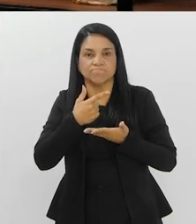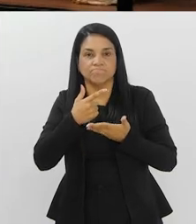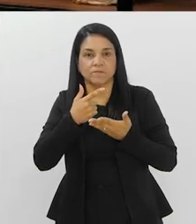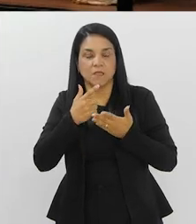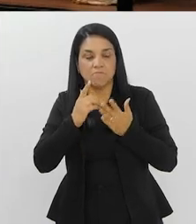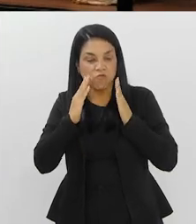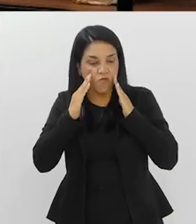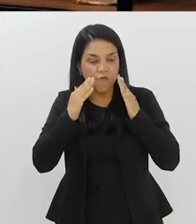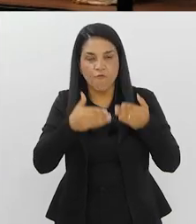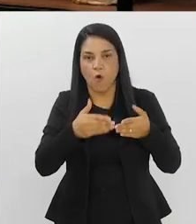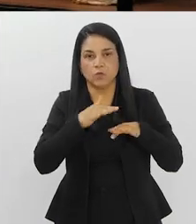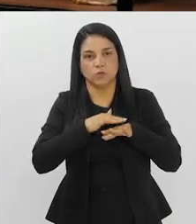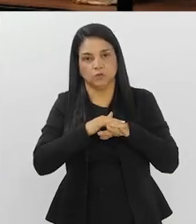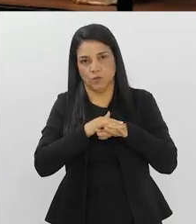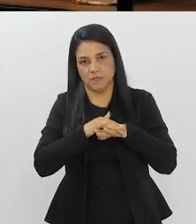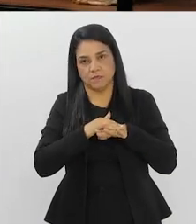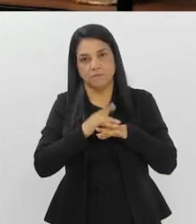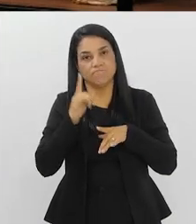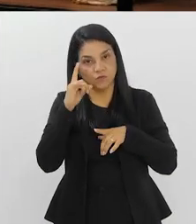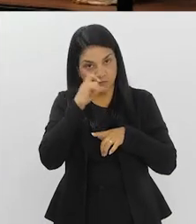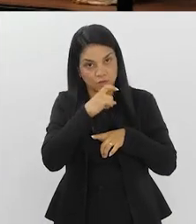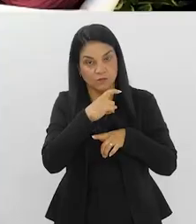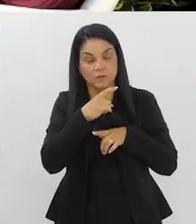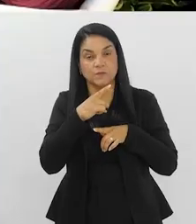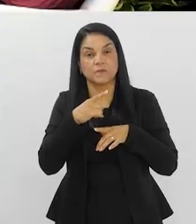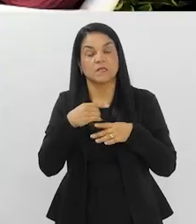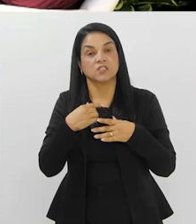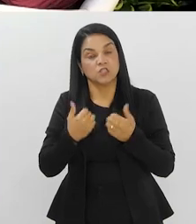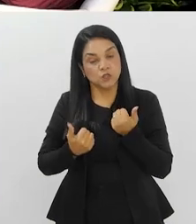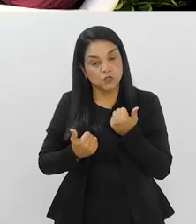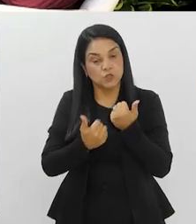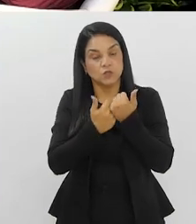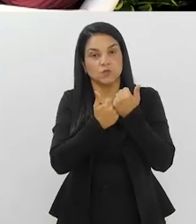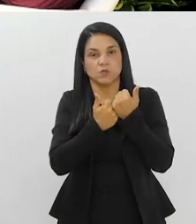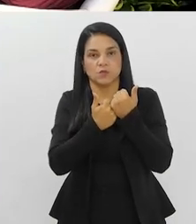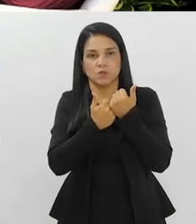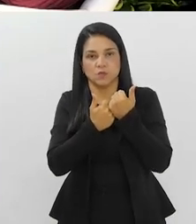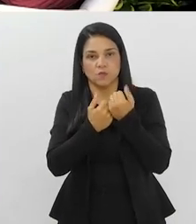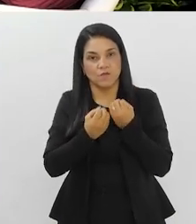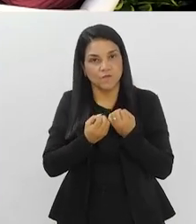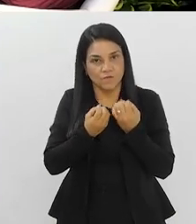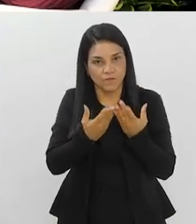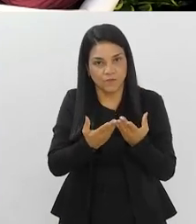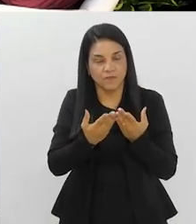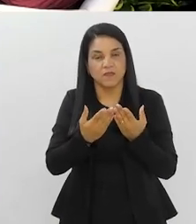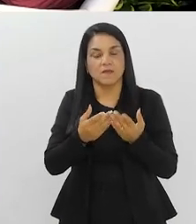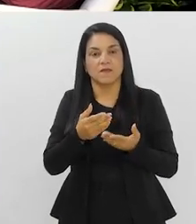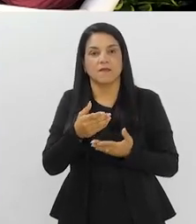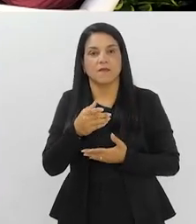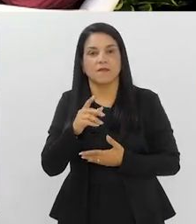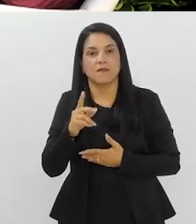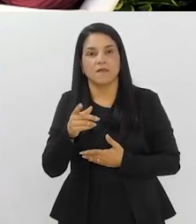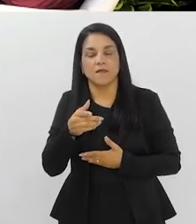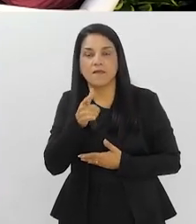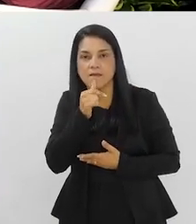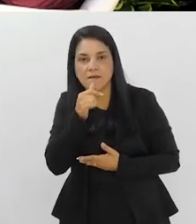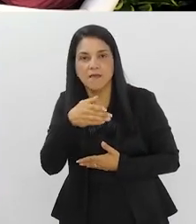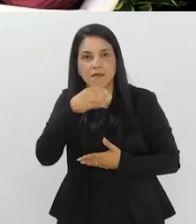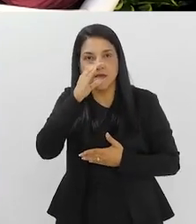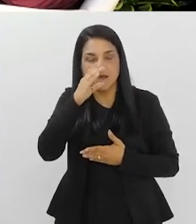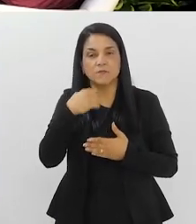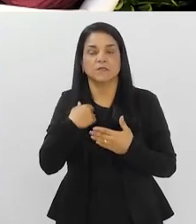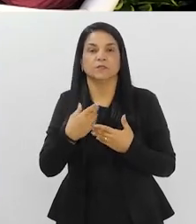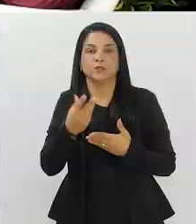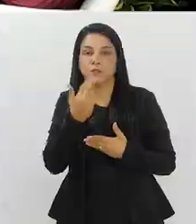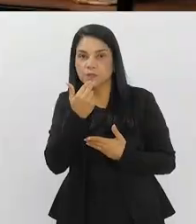diretamente, né? Então, a gente oferece medidas de suporte, hidratação, o suporte